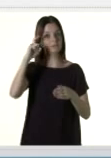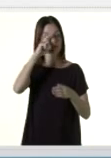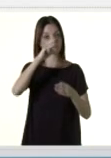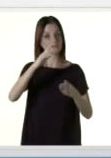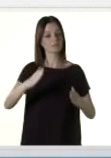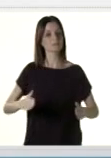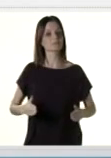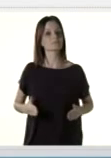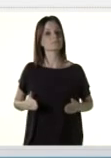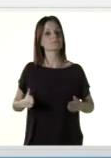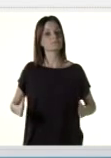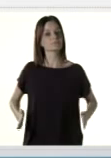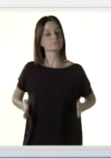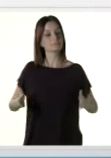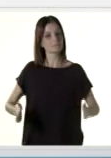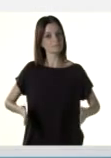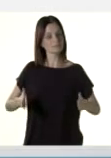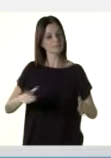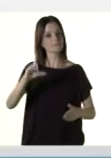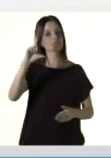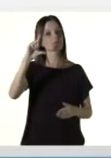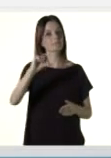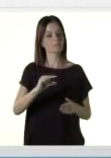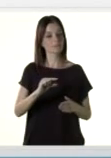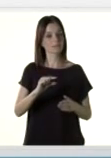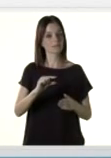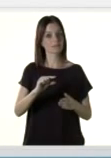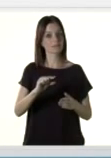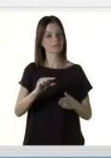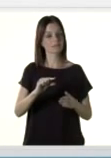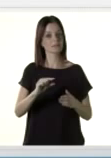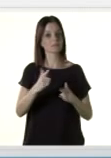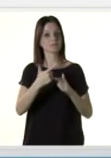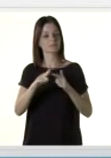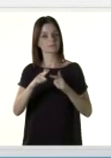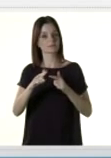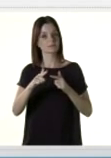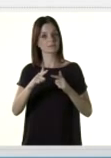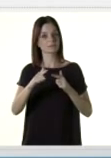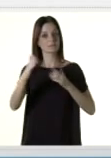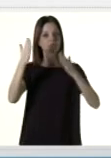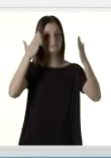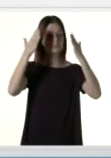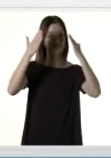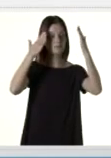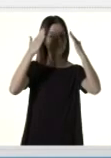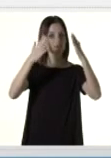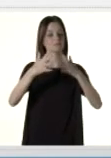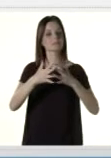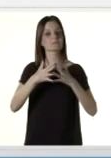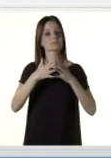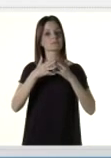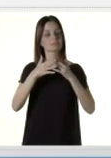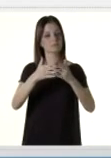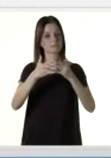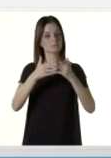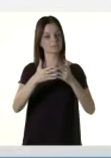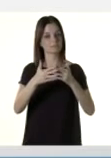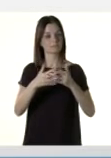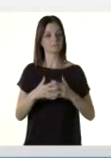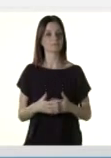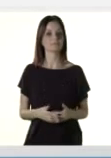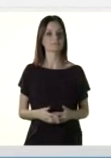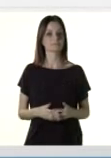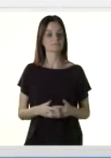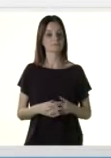transtornos globais do desenvolvimento, mobilidade reduzida ou outras condições físicas, mentais, sensoriais ou